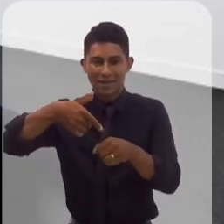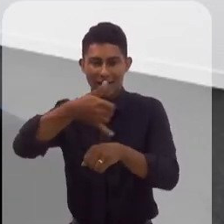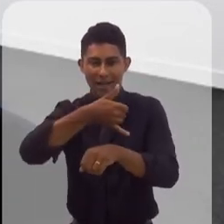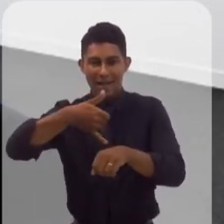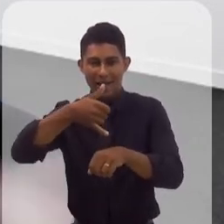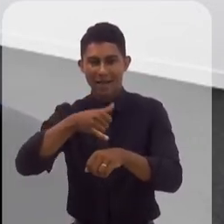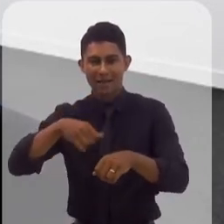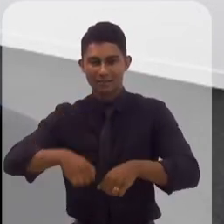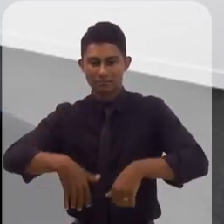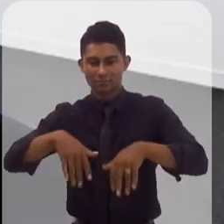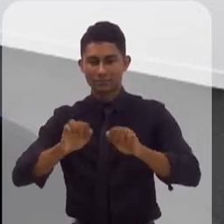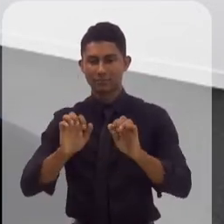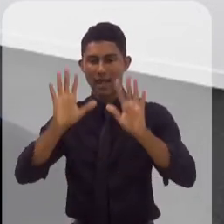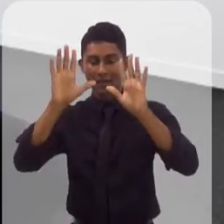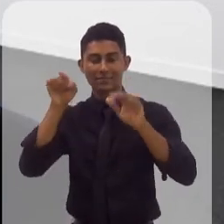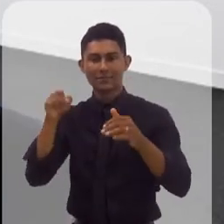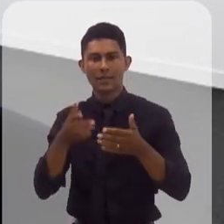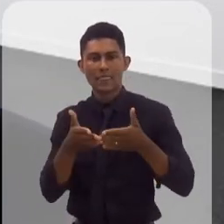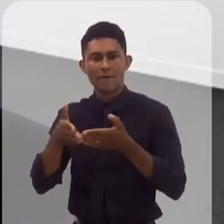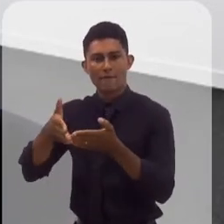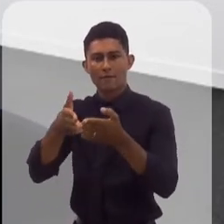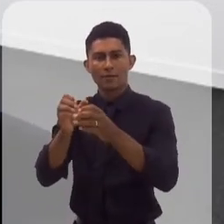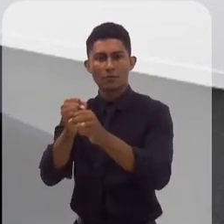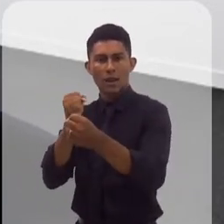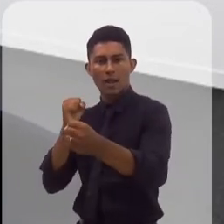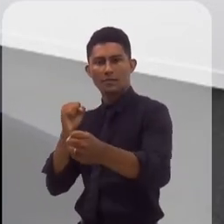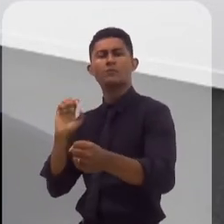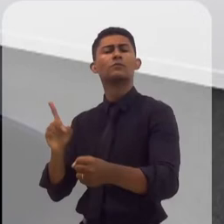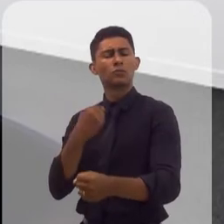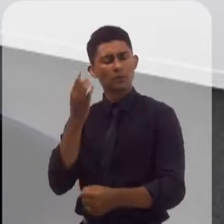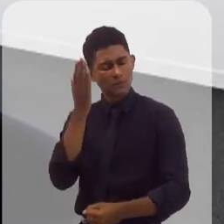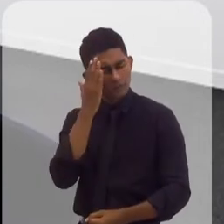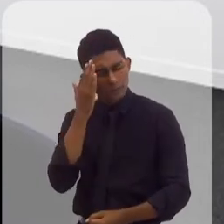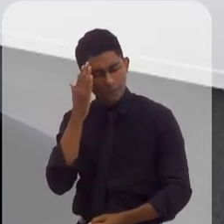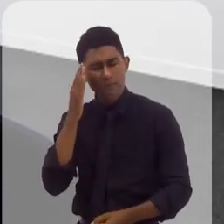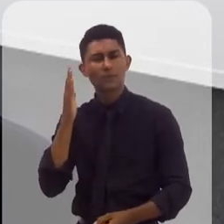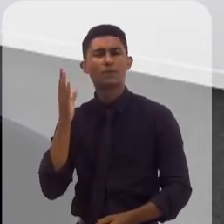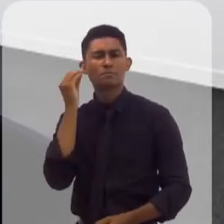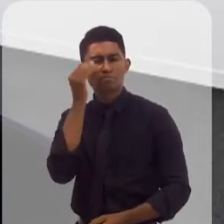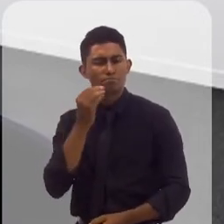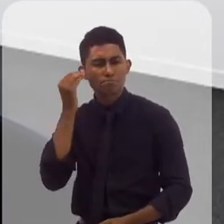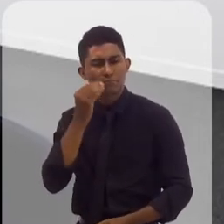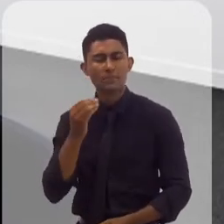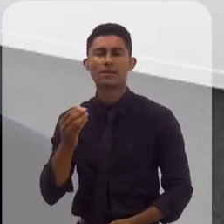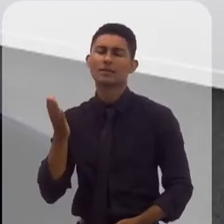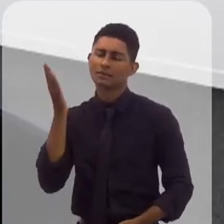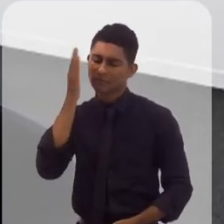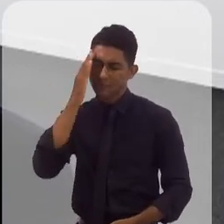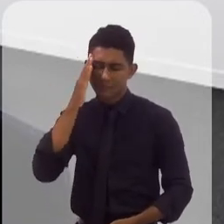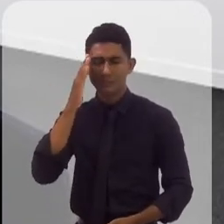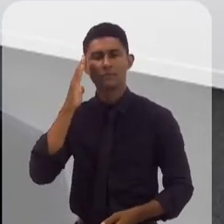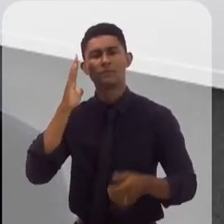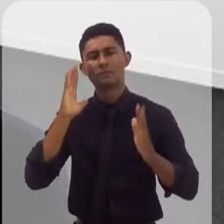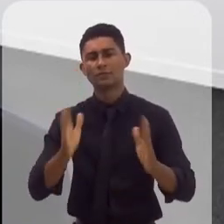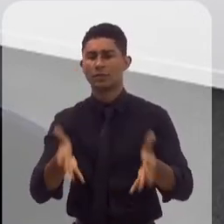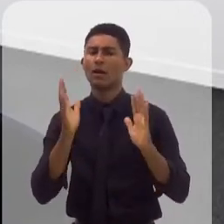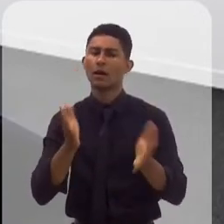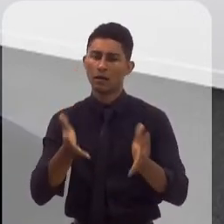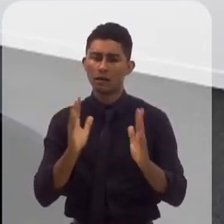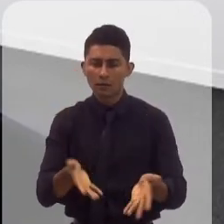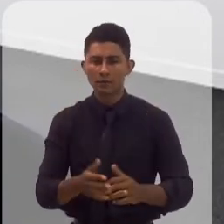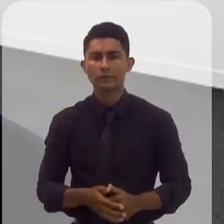falando de operações offshore, de navios de grande porte, nós já temos o domínio, tanto em termos de expertise,